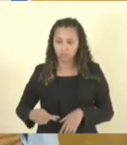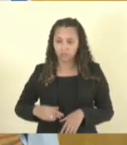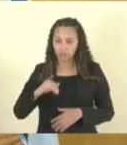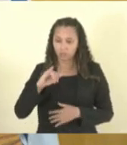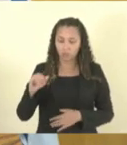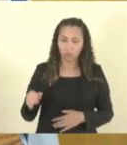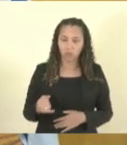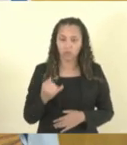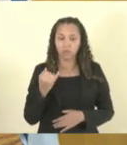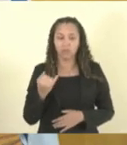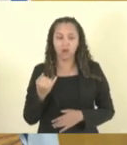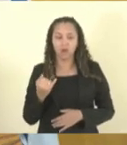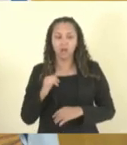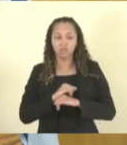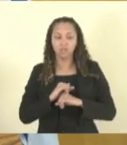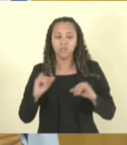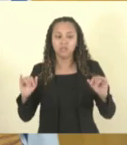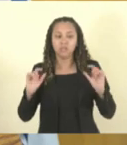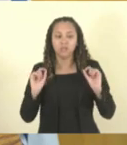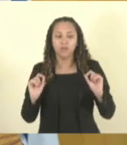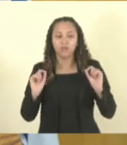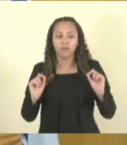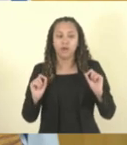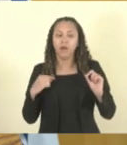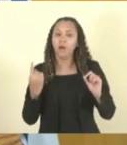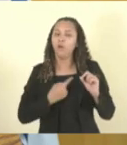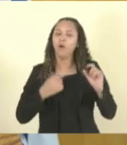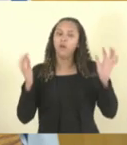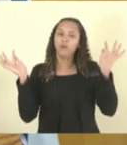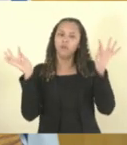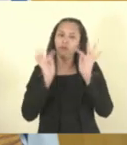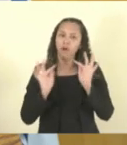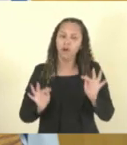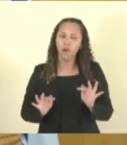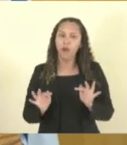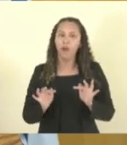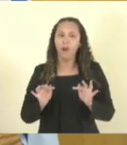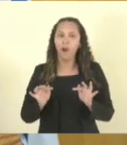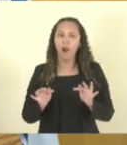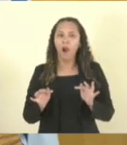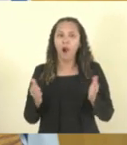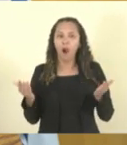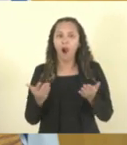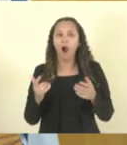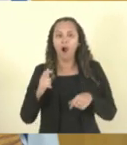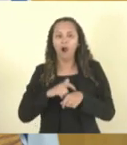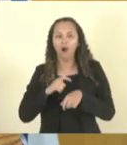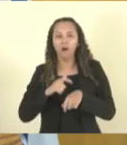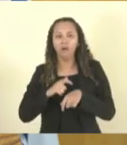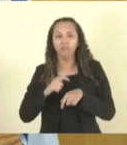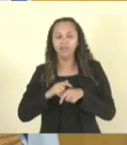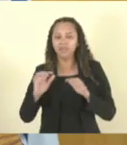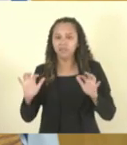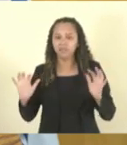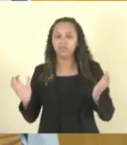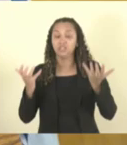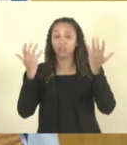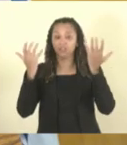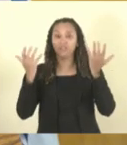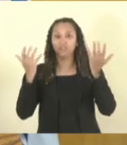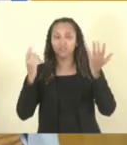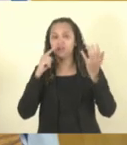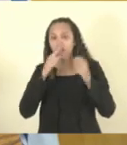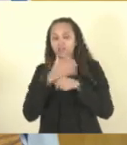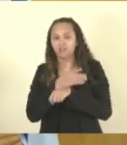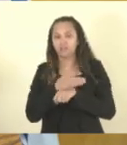oportunidade de dizer que nós estamos felizes por ter participado desse grandioso evento no município